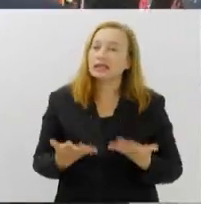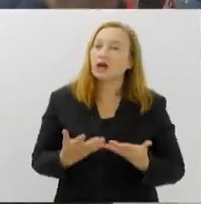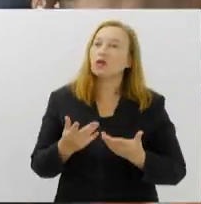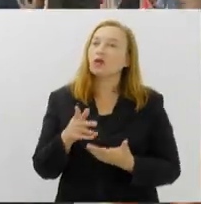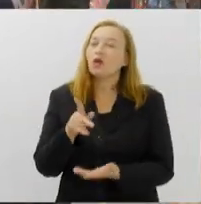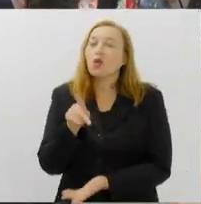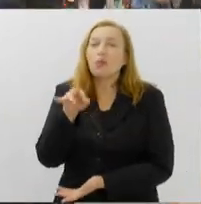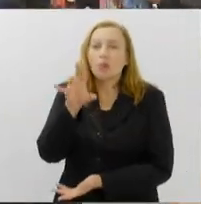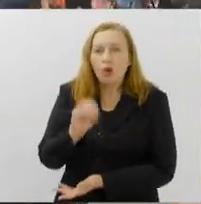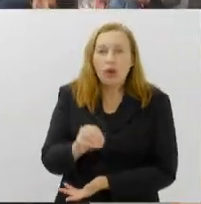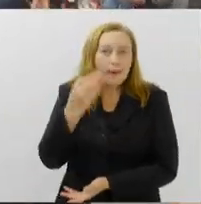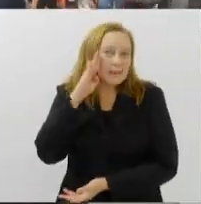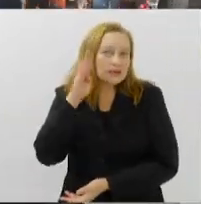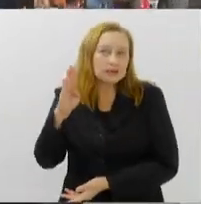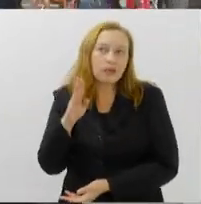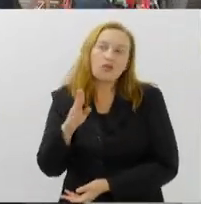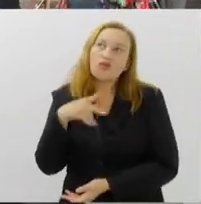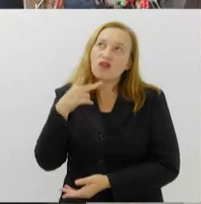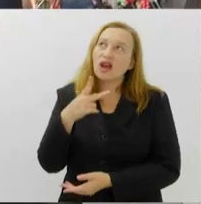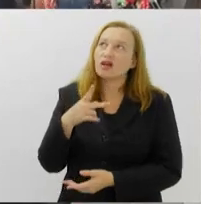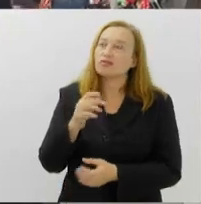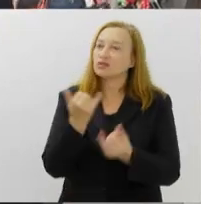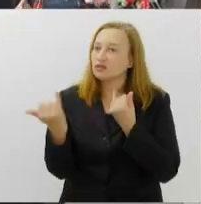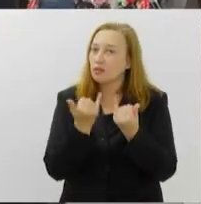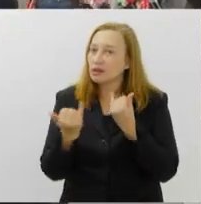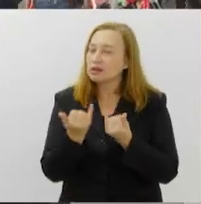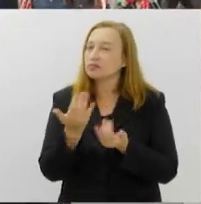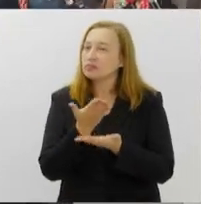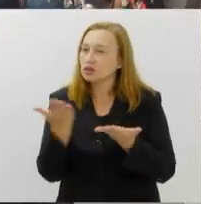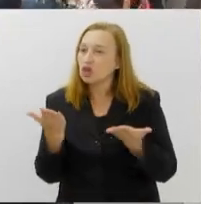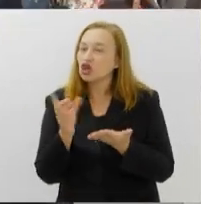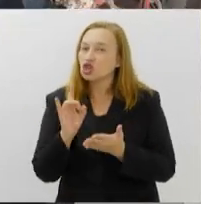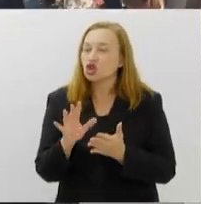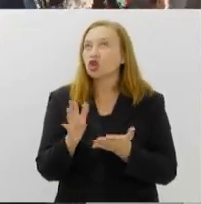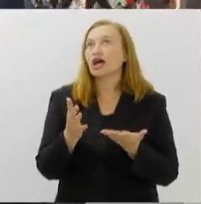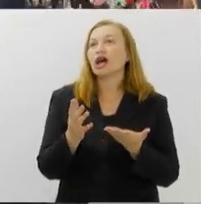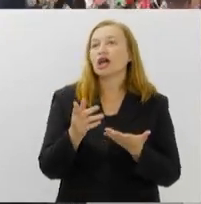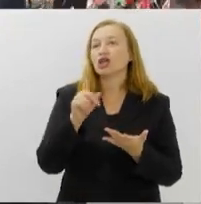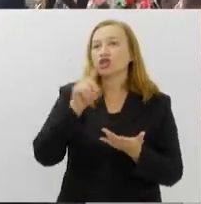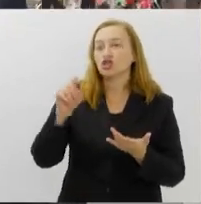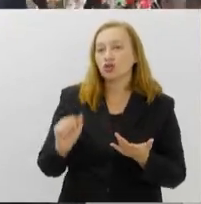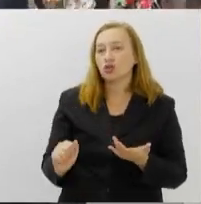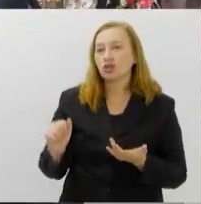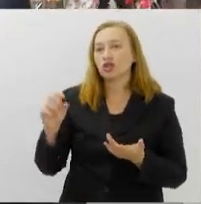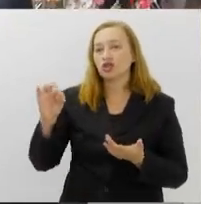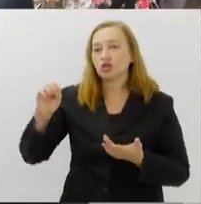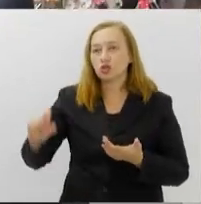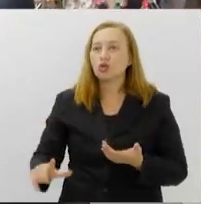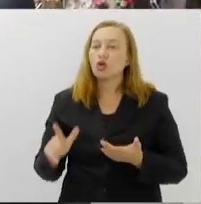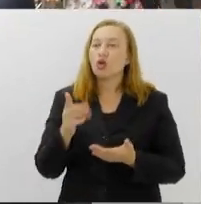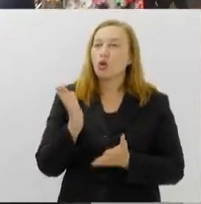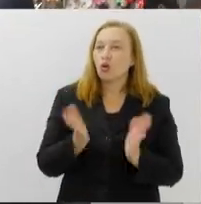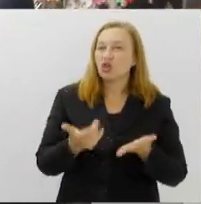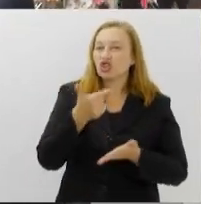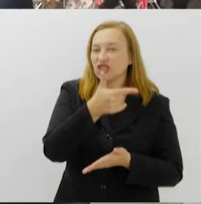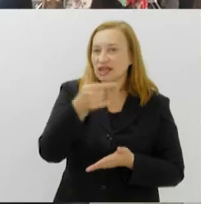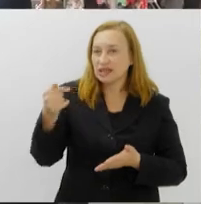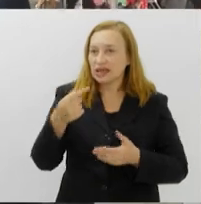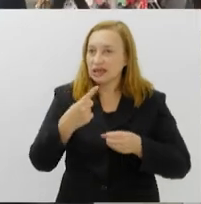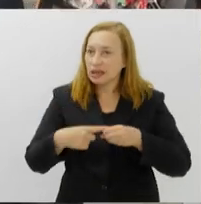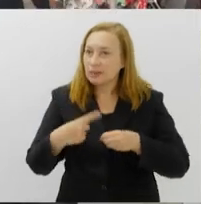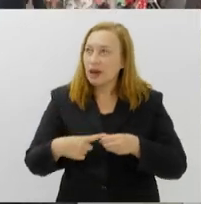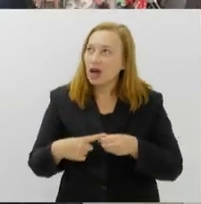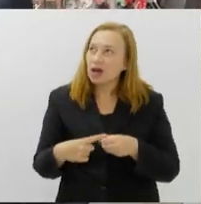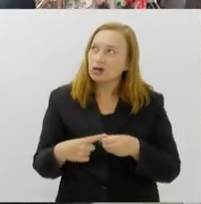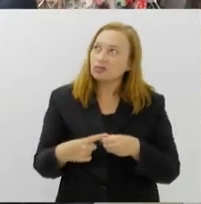super fundamental. Vou falar uns dados para você, só da Zona Sul. Nós hoje somos 17 bairros. A gente tem uma